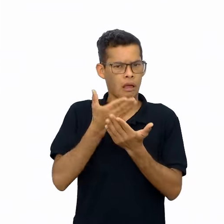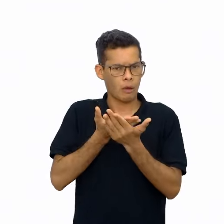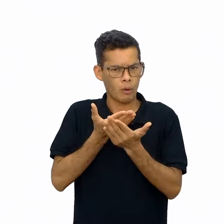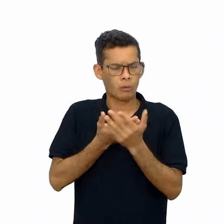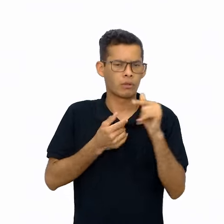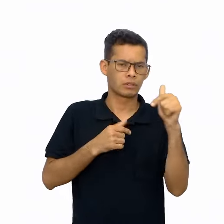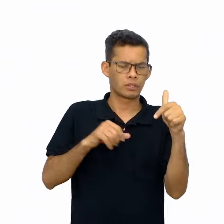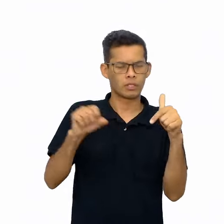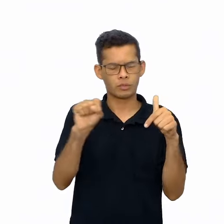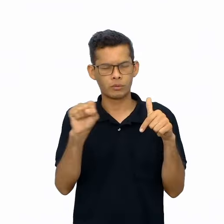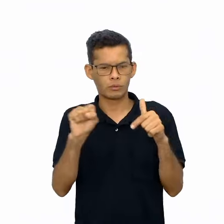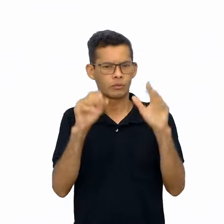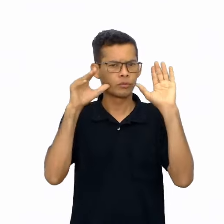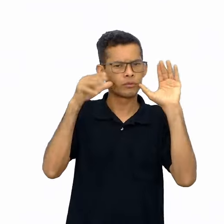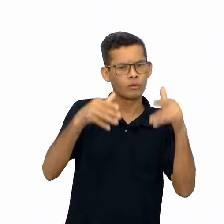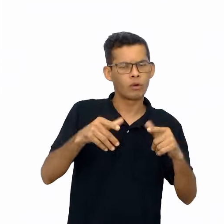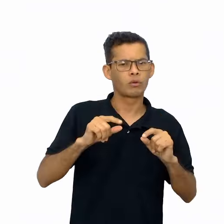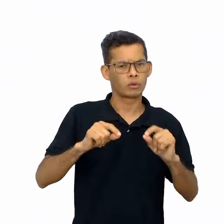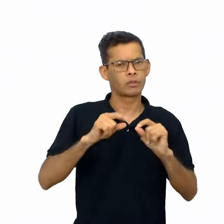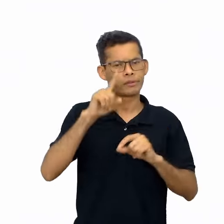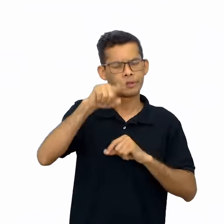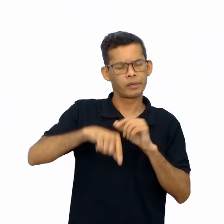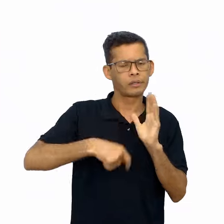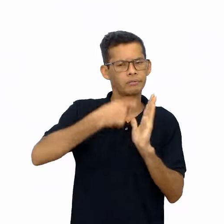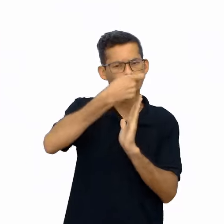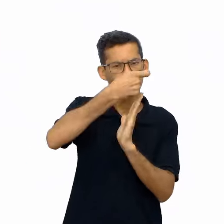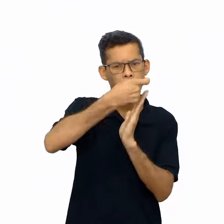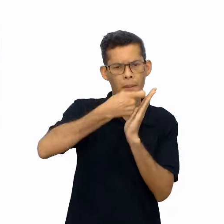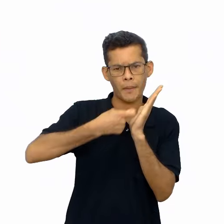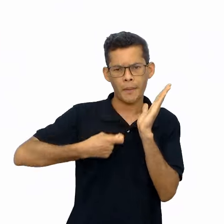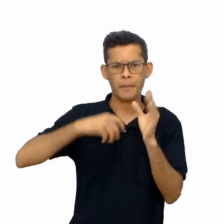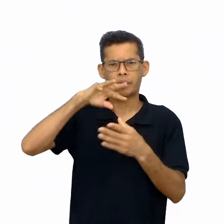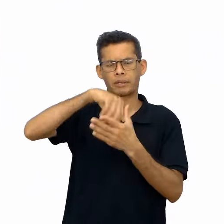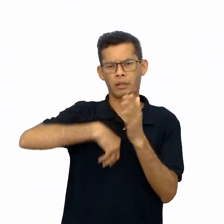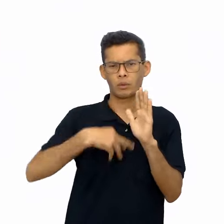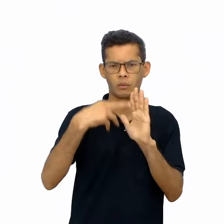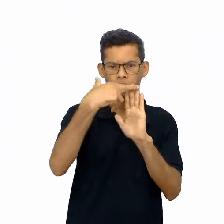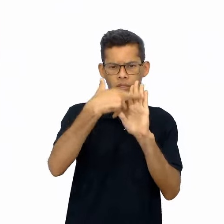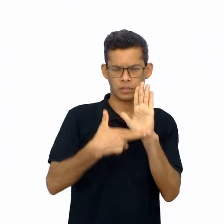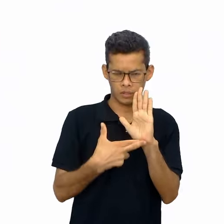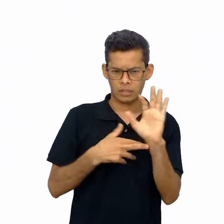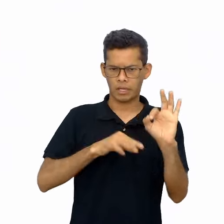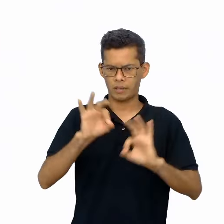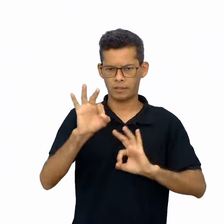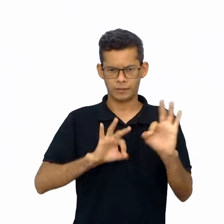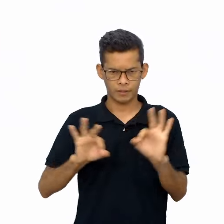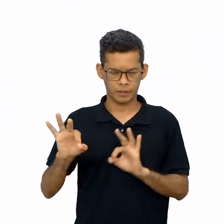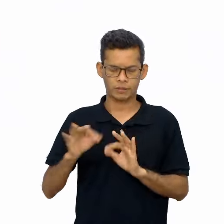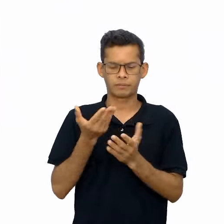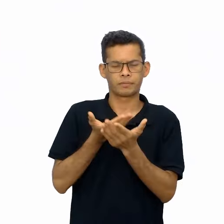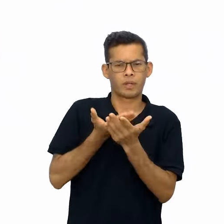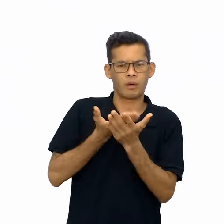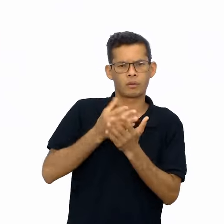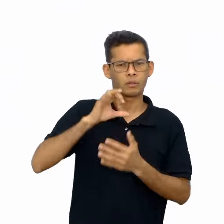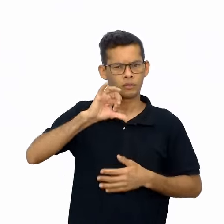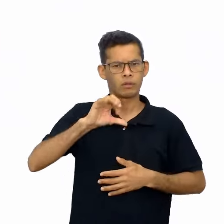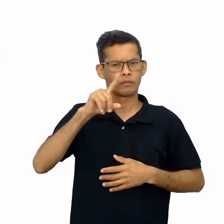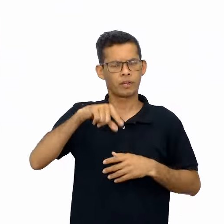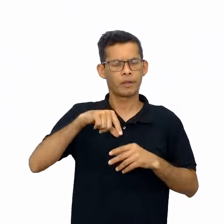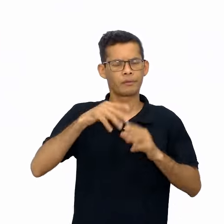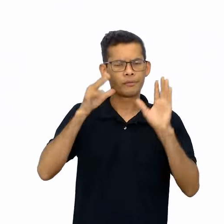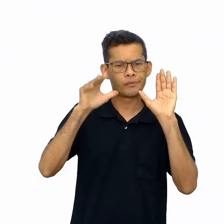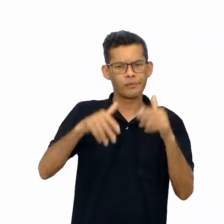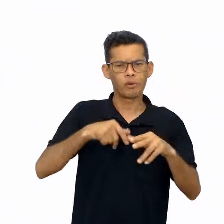são dedicadas à produção escrita das regras que organizarão. A aula 9 é dedicada à revisão das